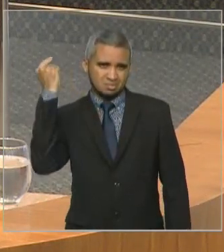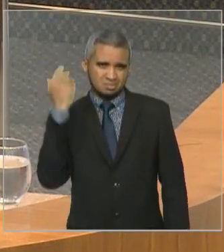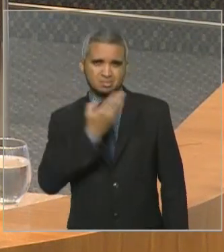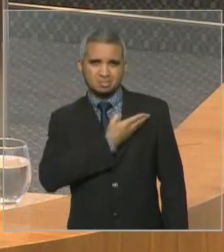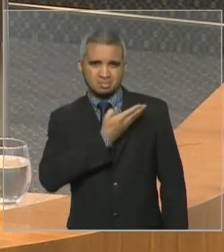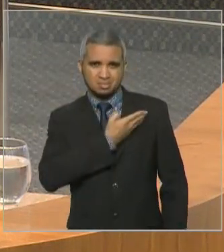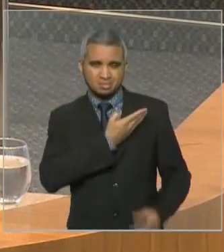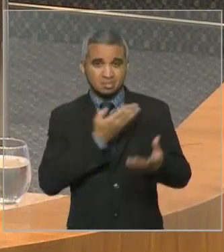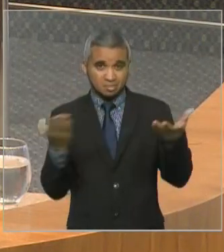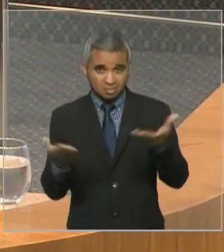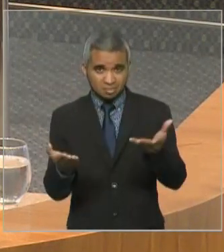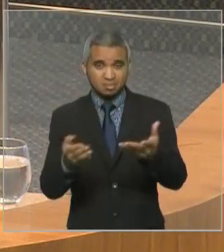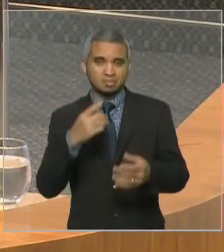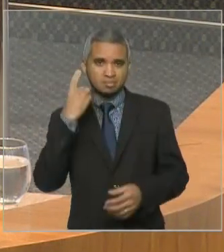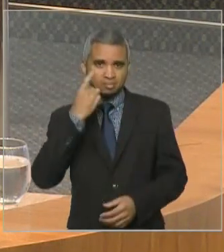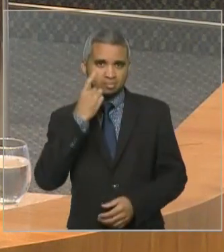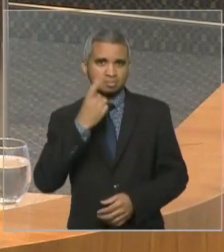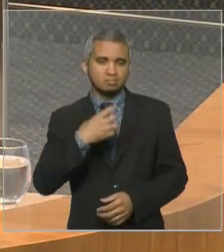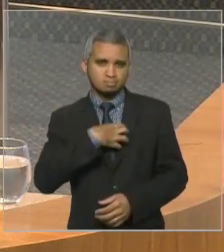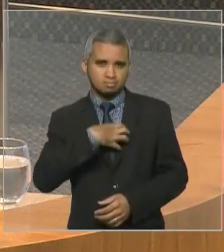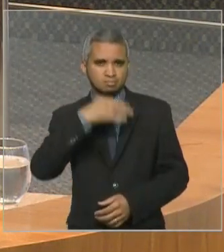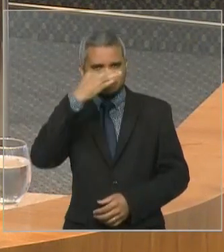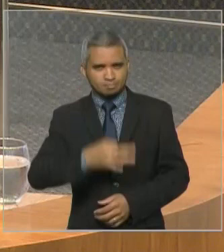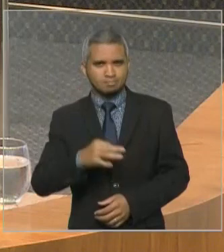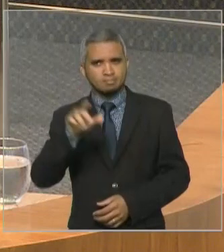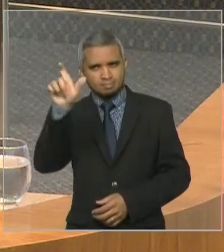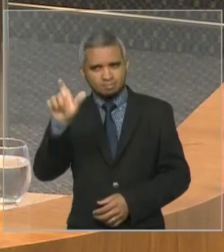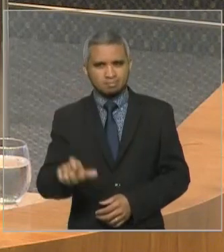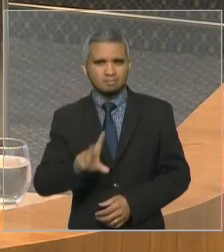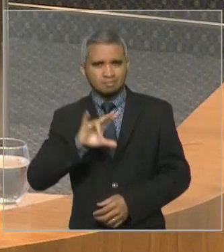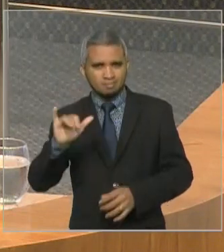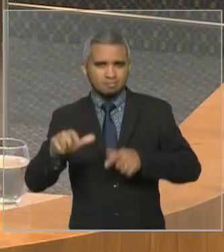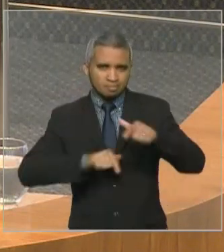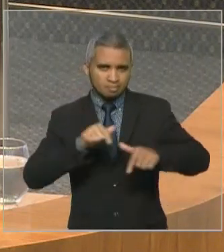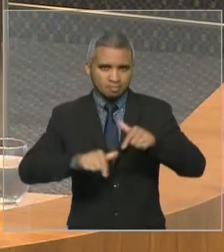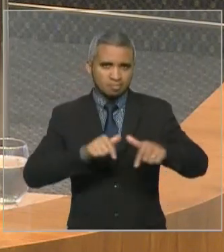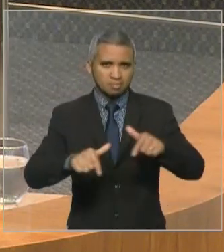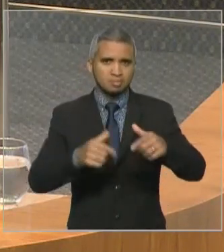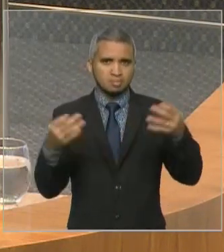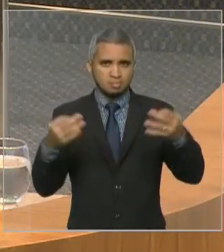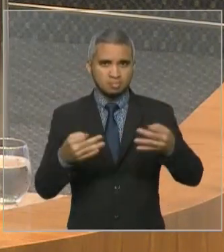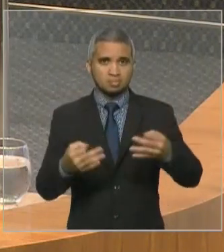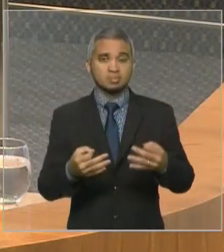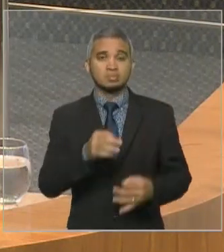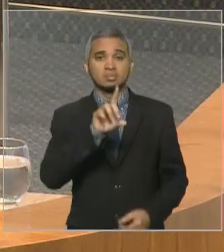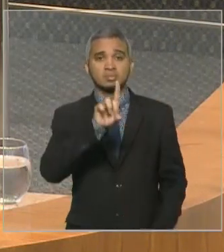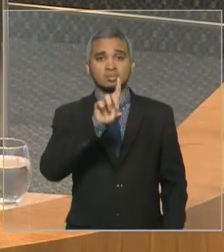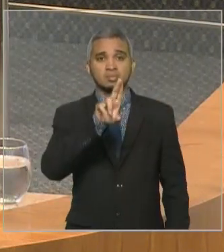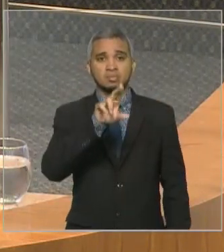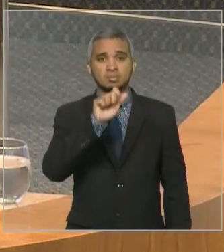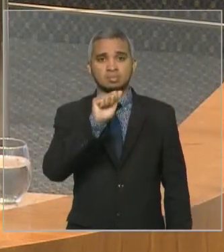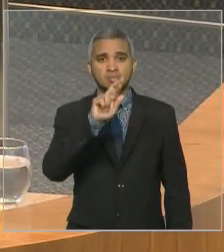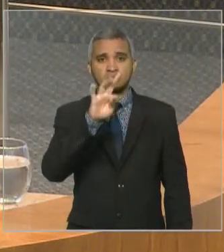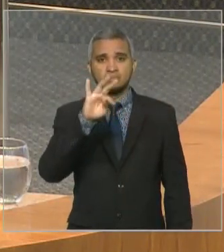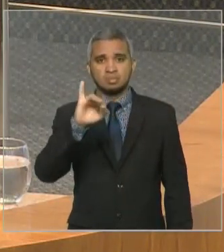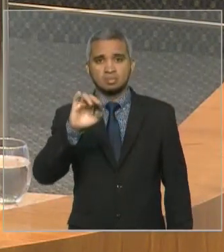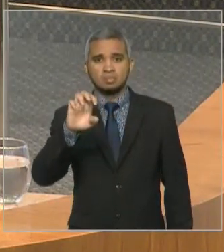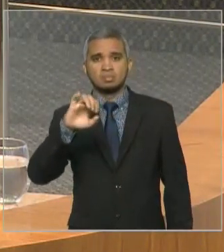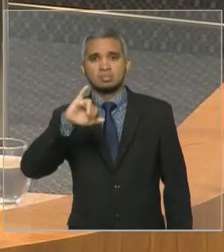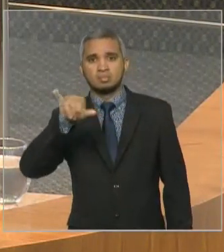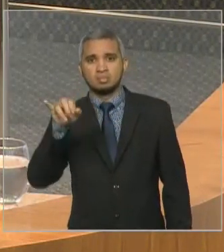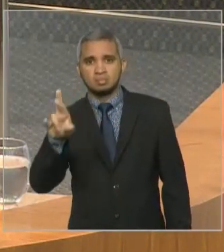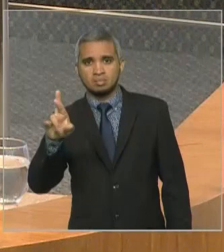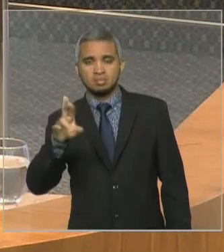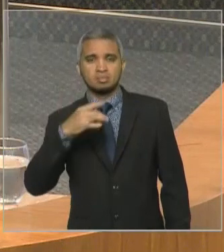com certeza fará um grande trabalho pela população do Maranhão, e deputado Duarte Júnior, que é deputado Pastor Cavalcante,